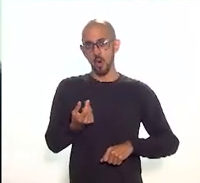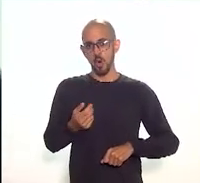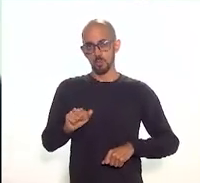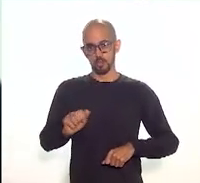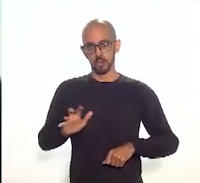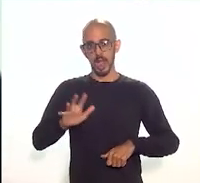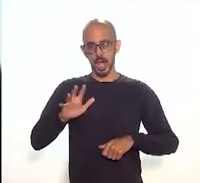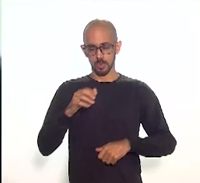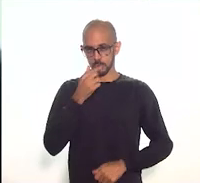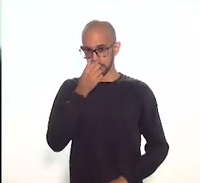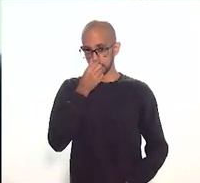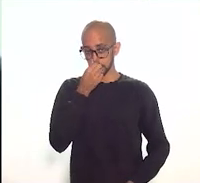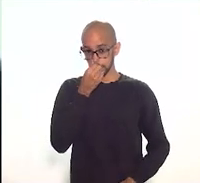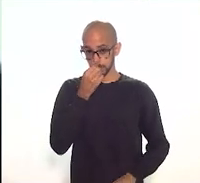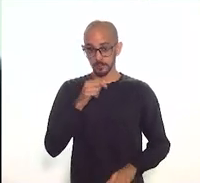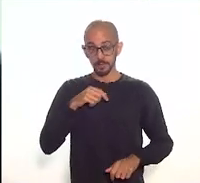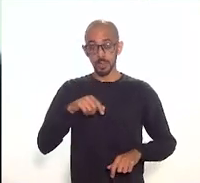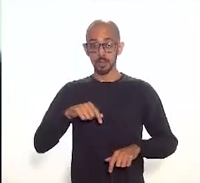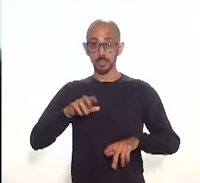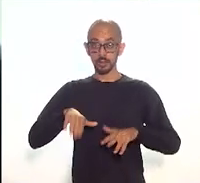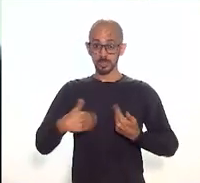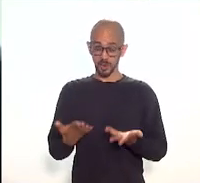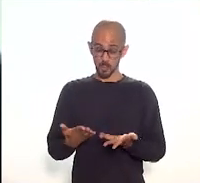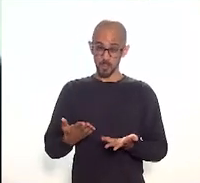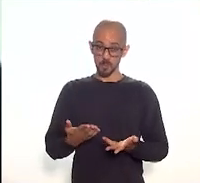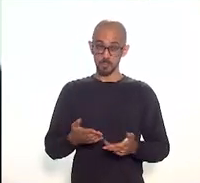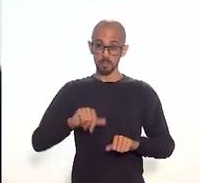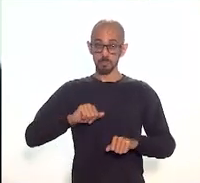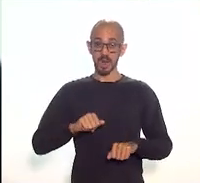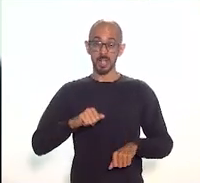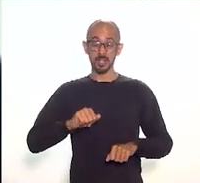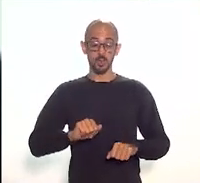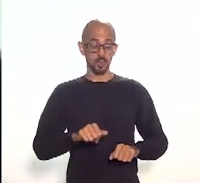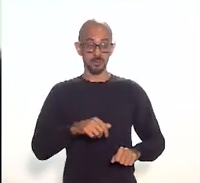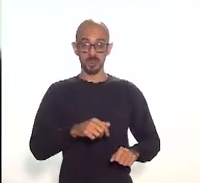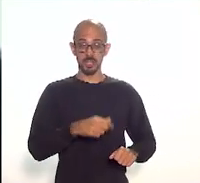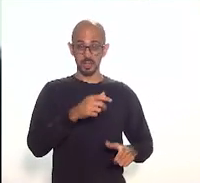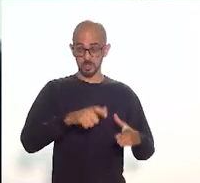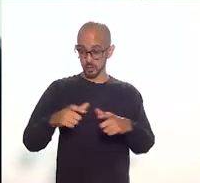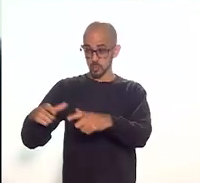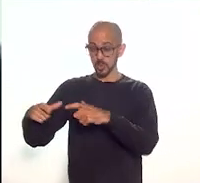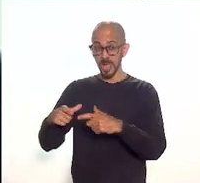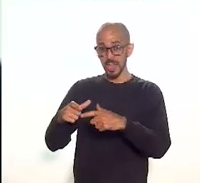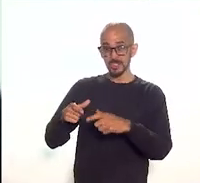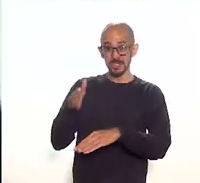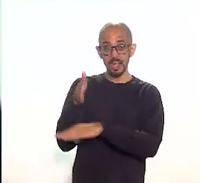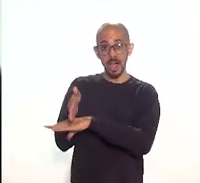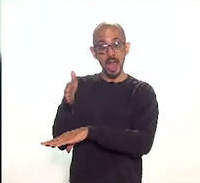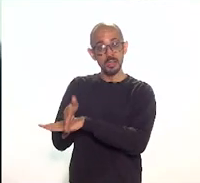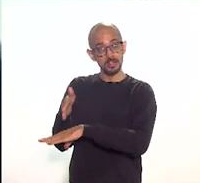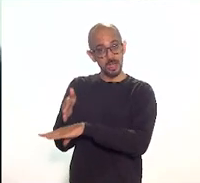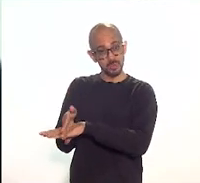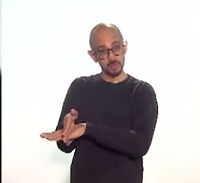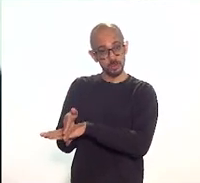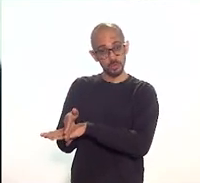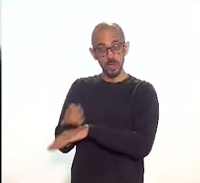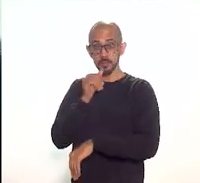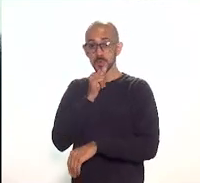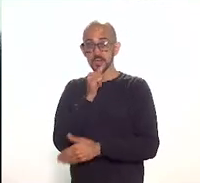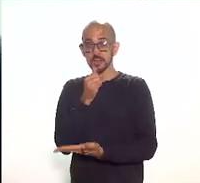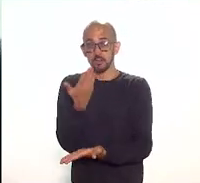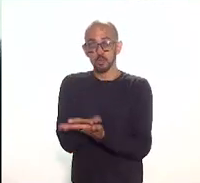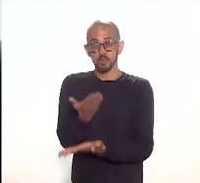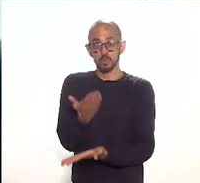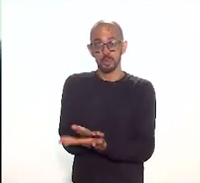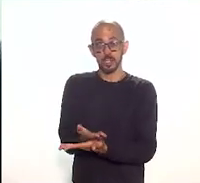grande para se tornar um preço popular, mas é um preço muito elevado. E aí, o estudante de história das